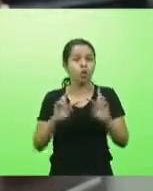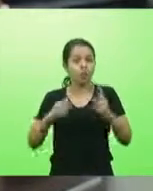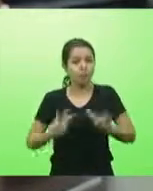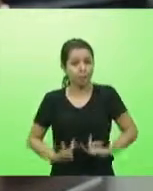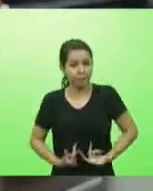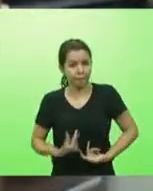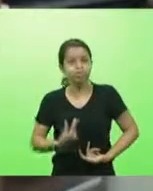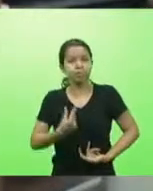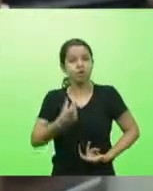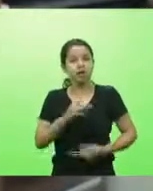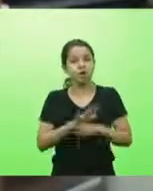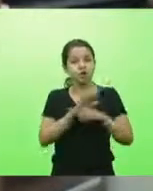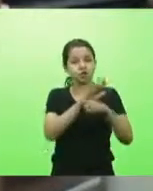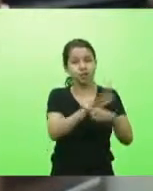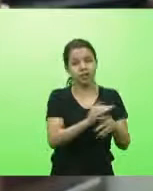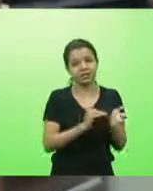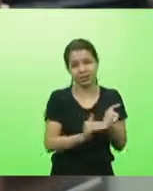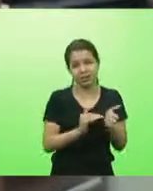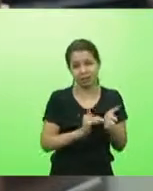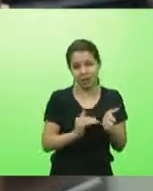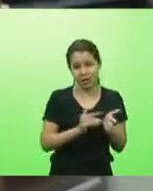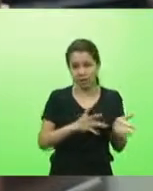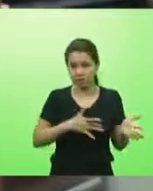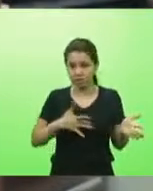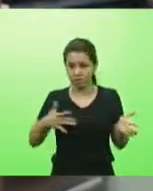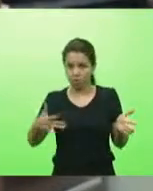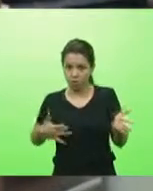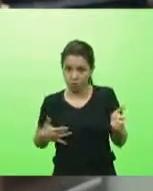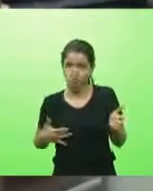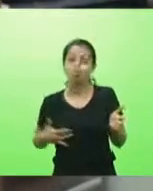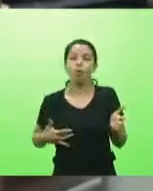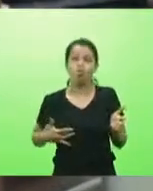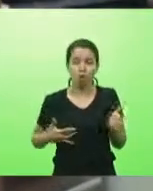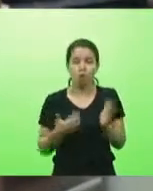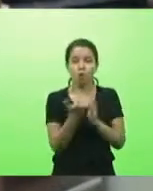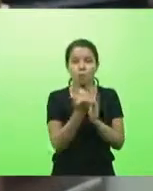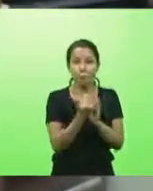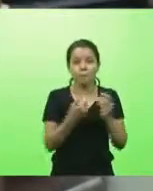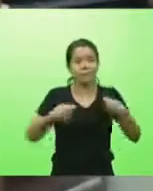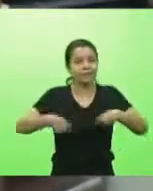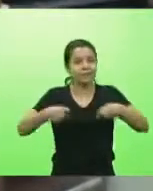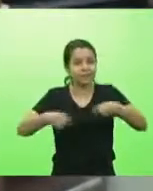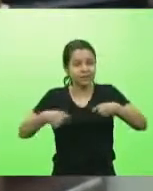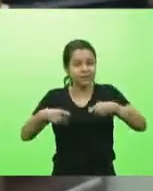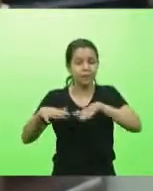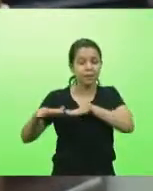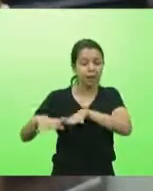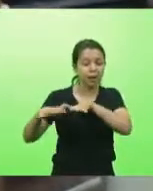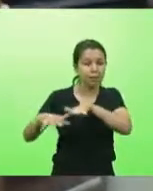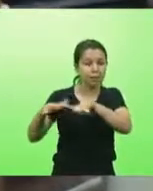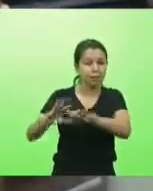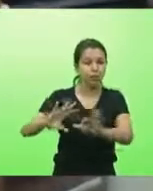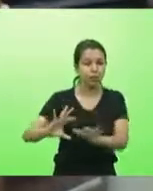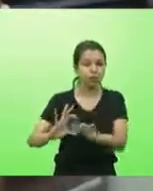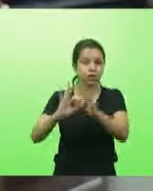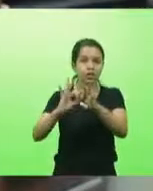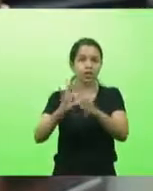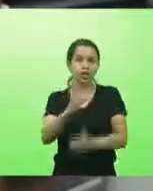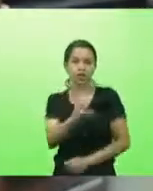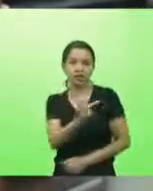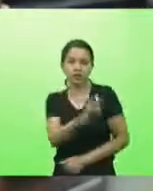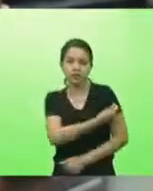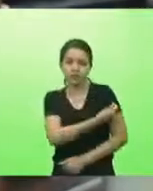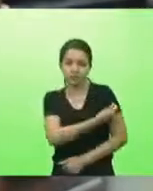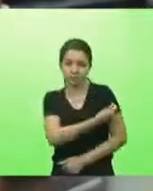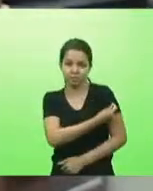secretários de saúde nos procedimentos necessários para a campanha Unidos pela Vacina possa